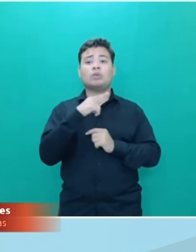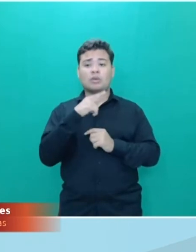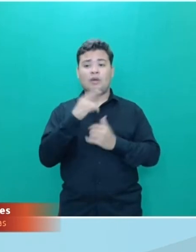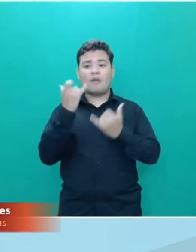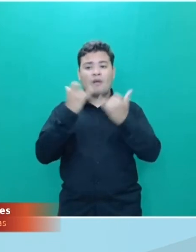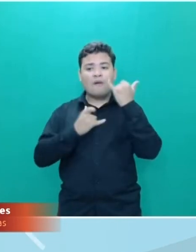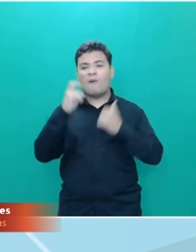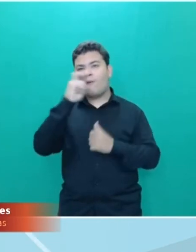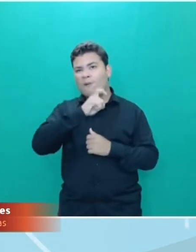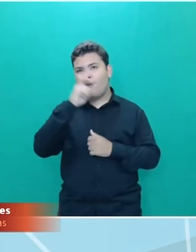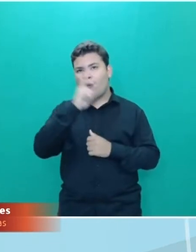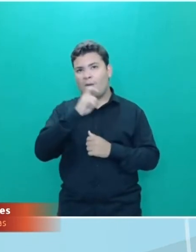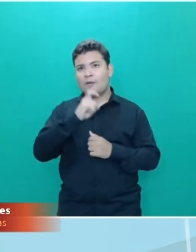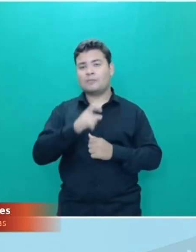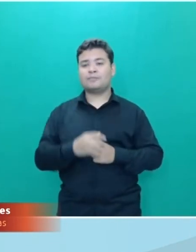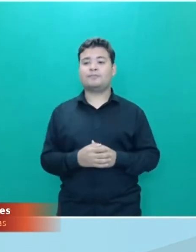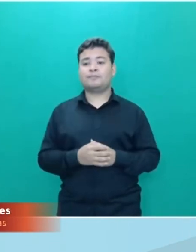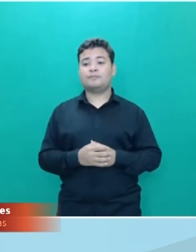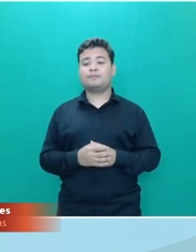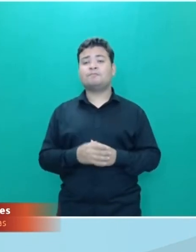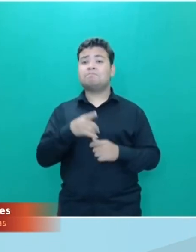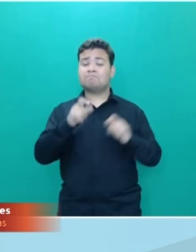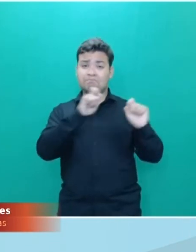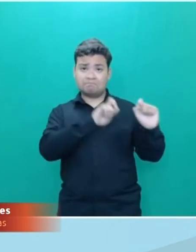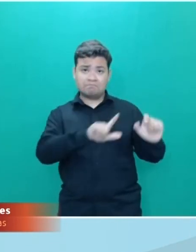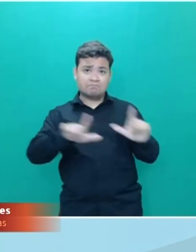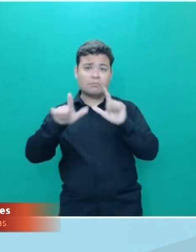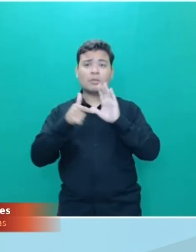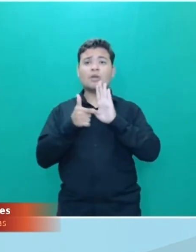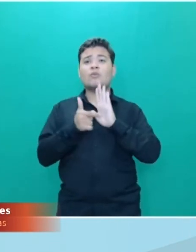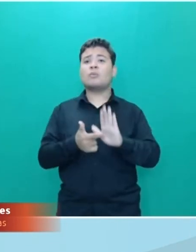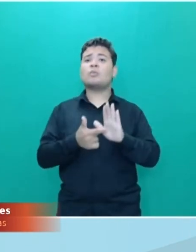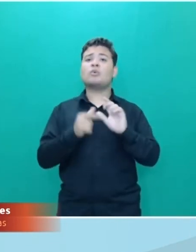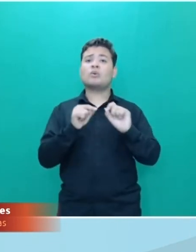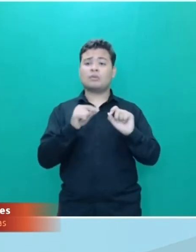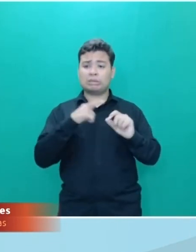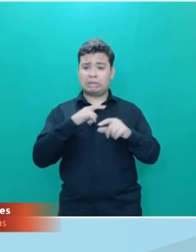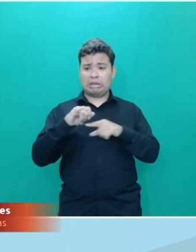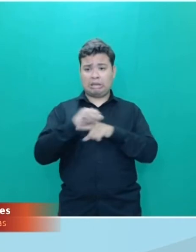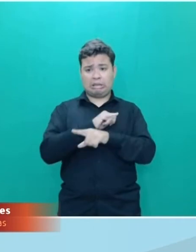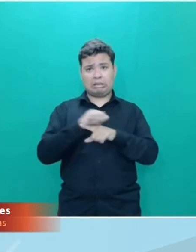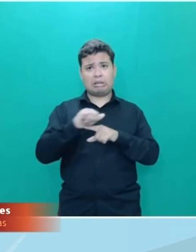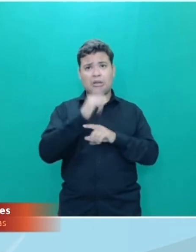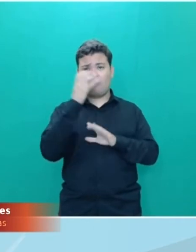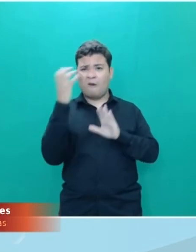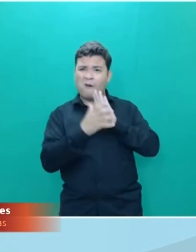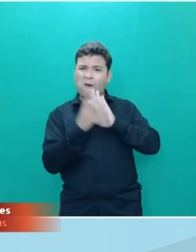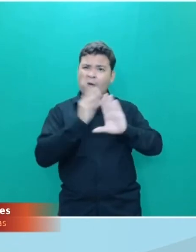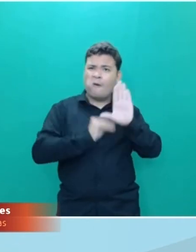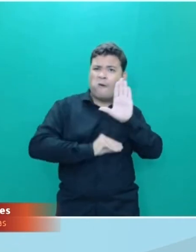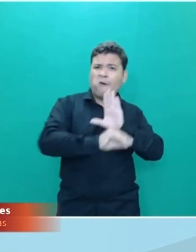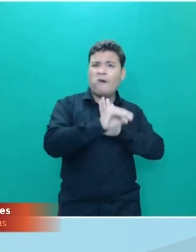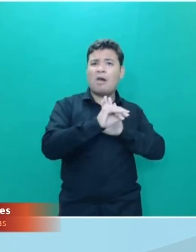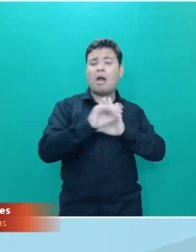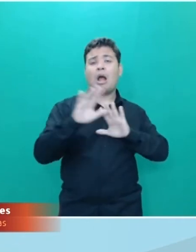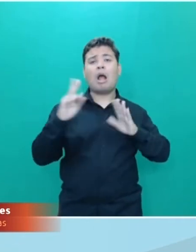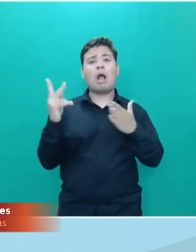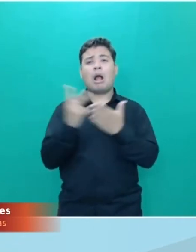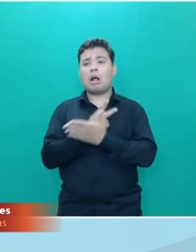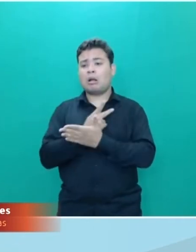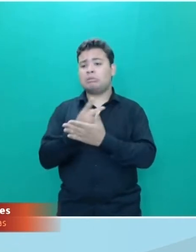falsa. O episódio vai mostrar como essa ferramenta pode ser base para a produção de materiais